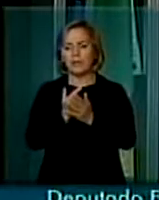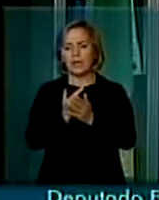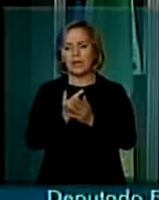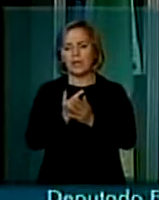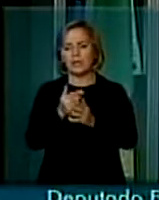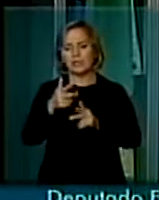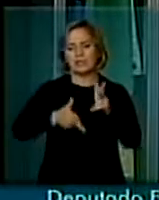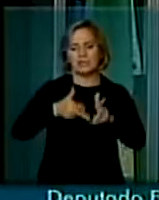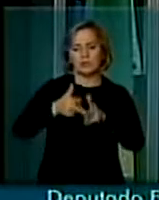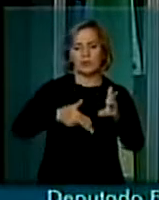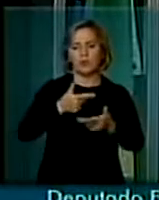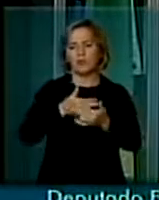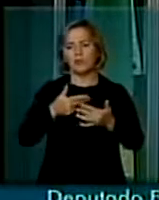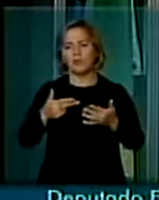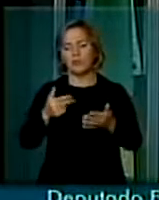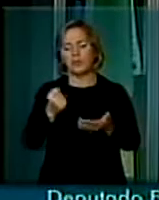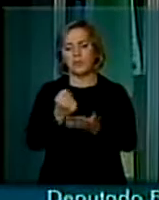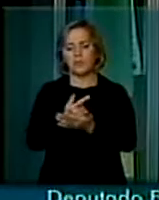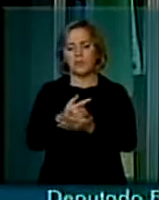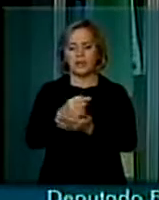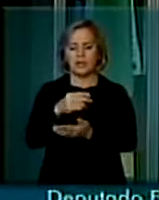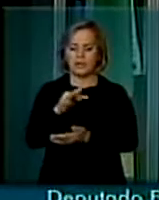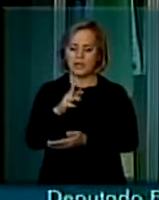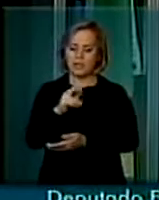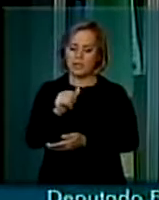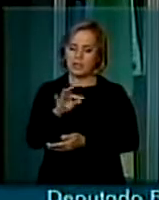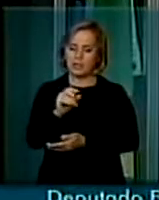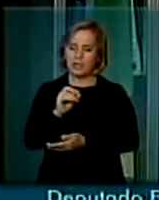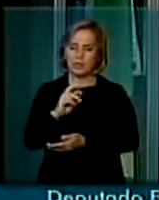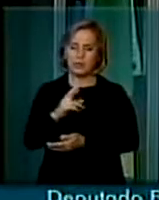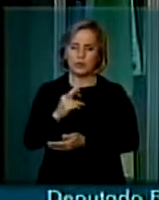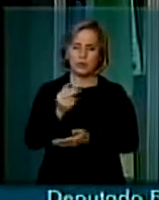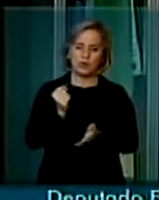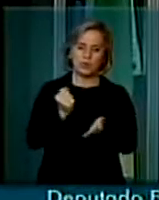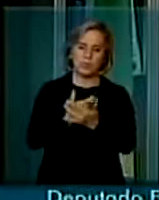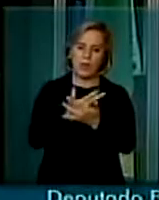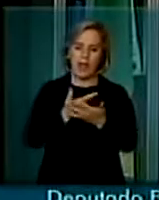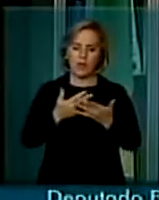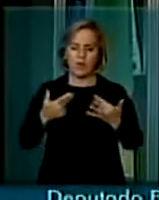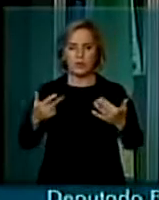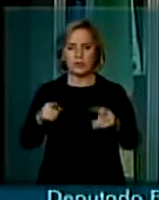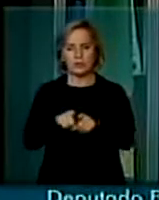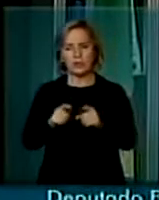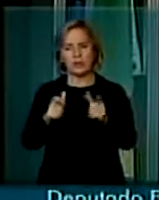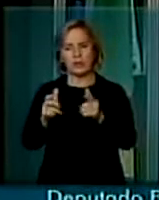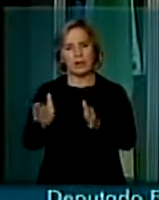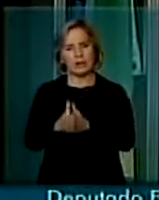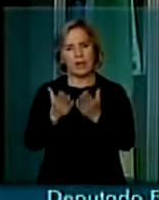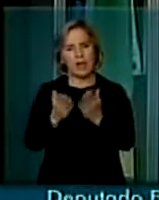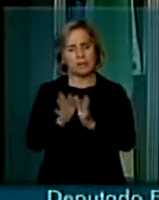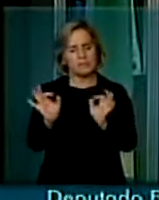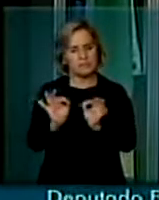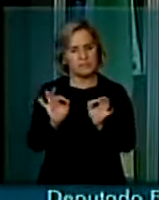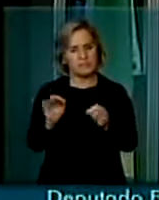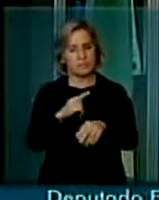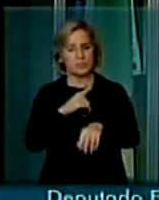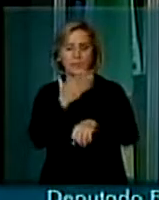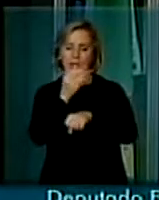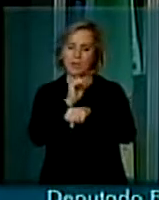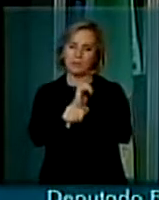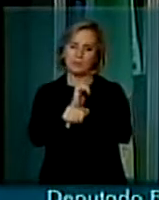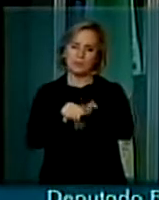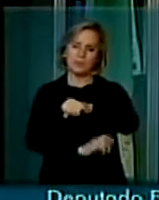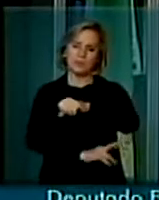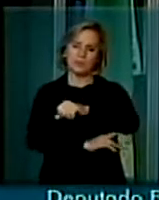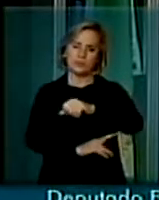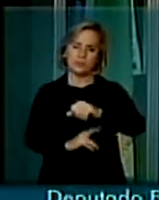Não tem dinheiro para desapropriar outras áreas carentes, necessárias, que tem no estado de Rondônia. A exemplo,